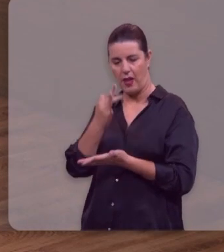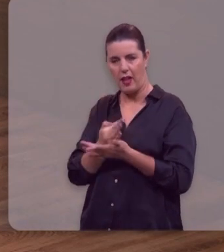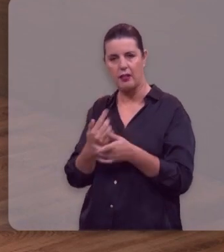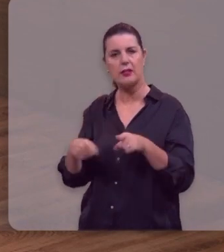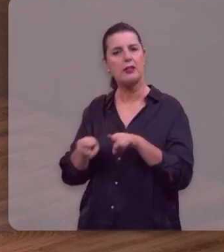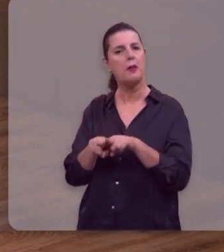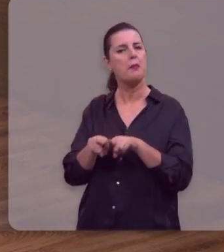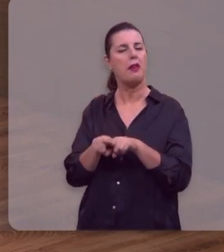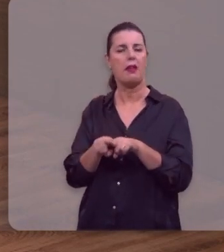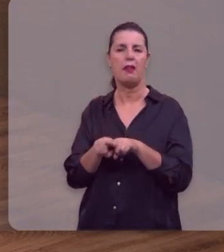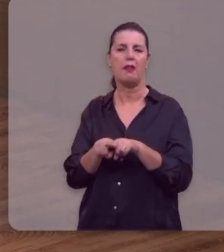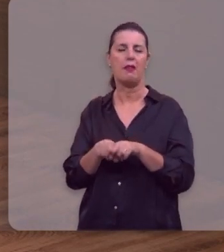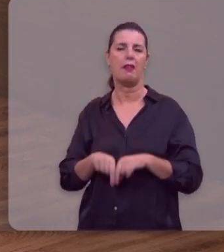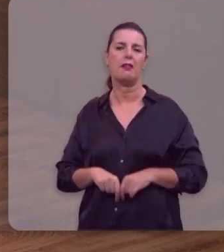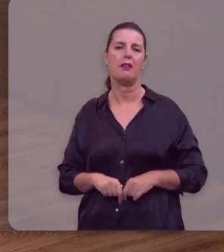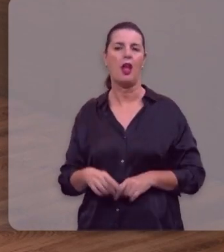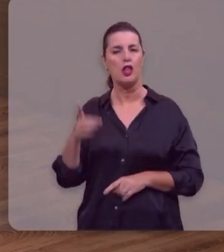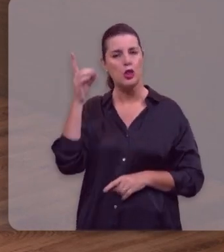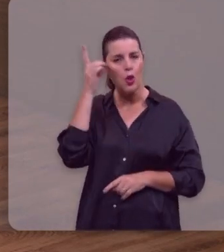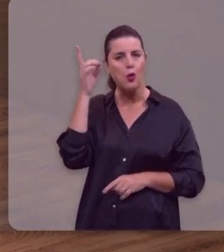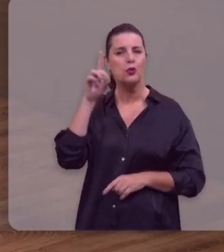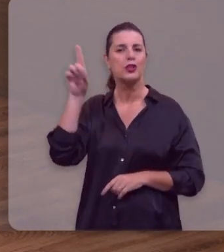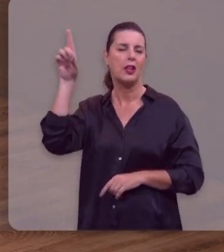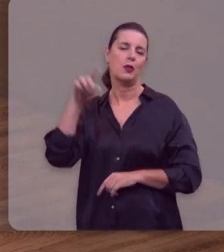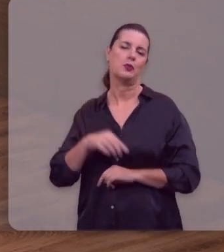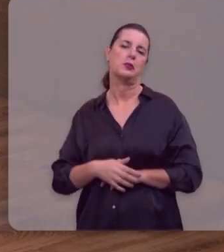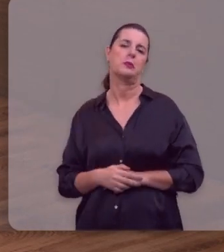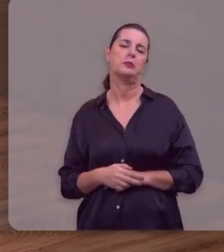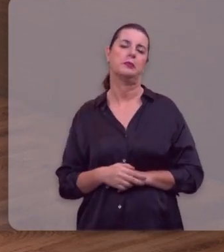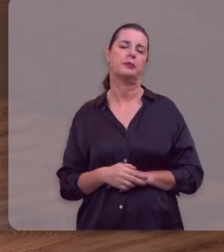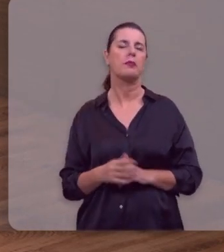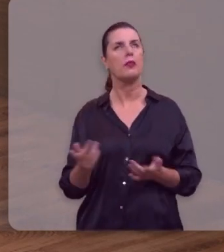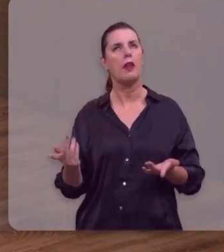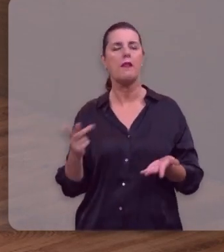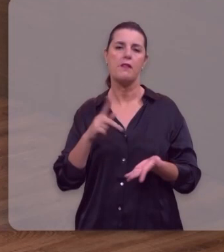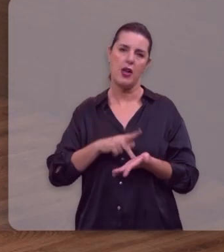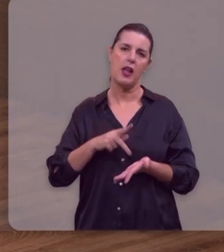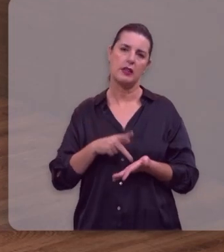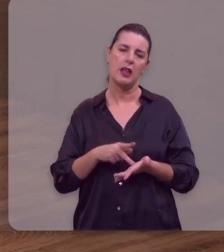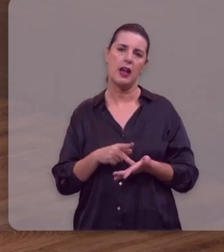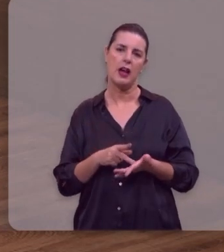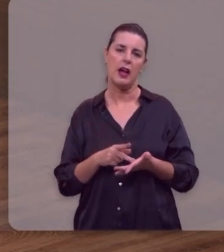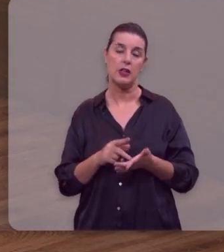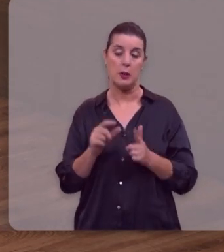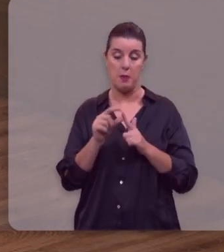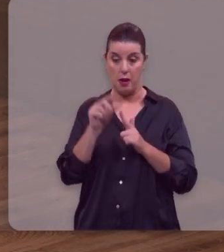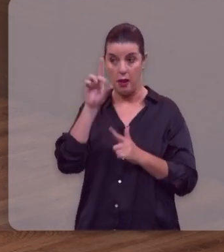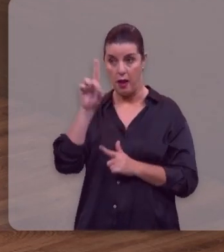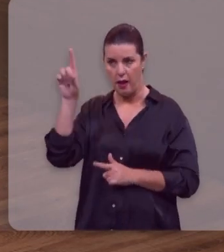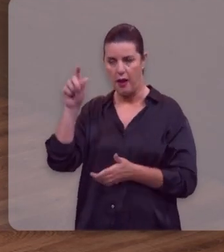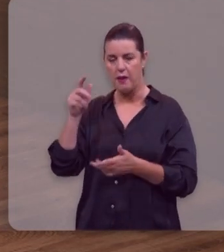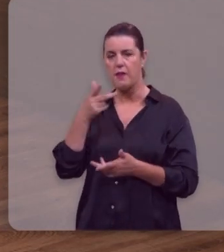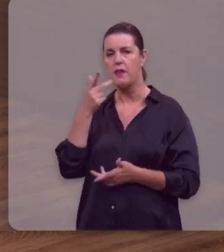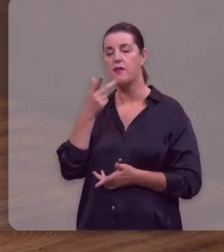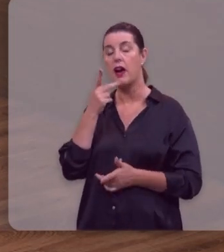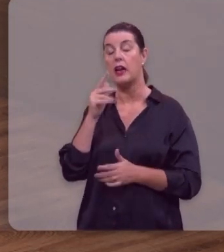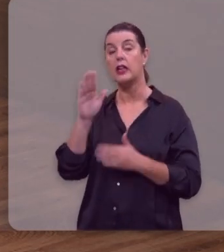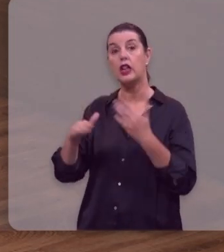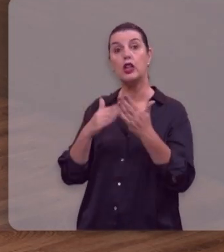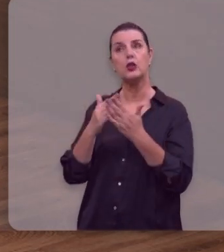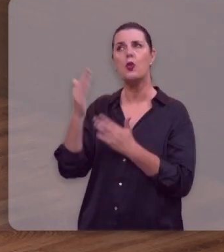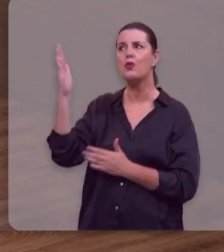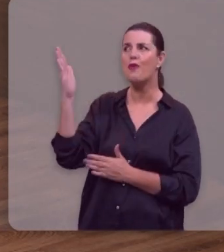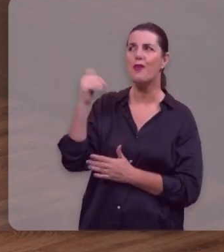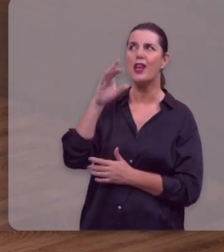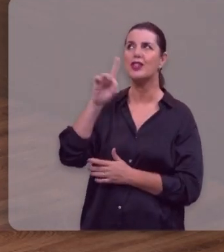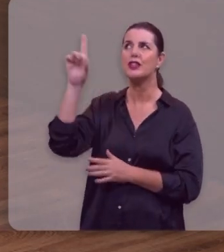de Deus, é dom de Deus. Na verdade, a Escritura diz que tudo provém de Deus, é que